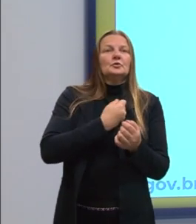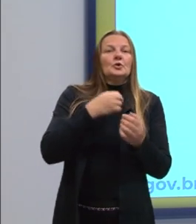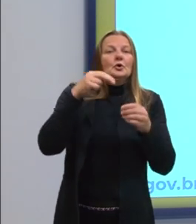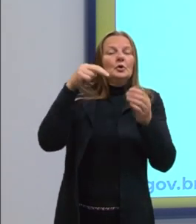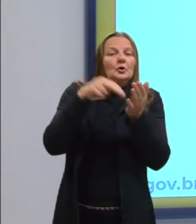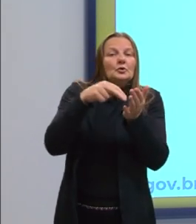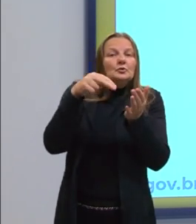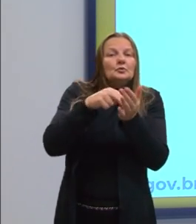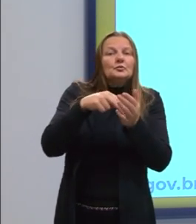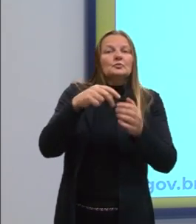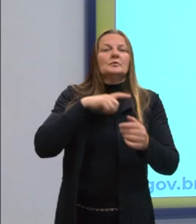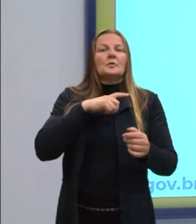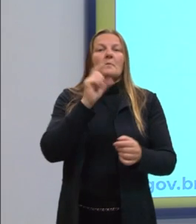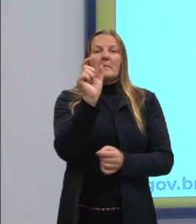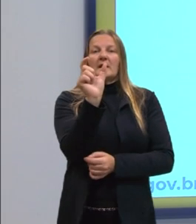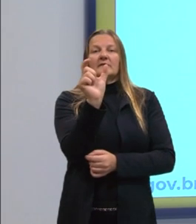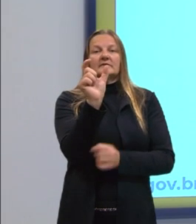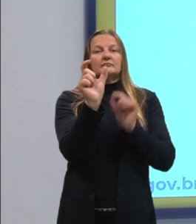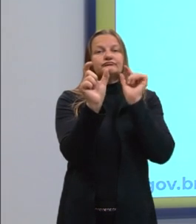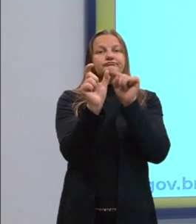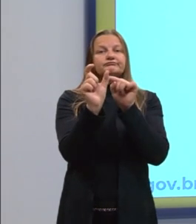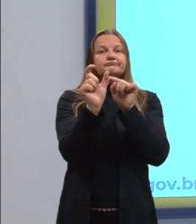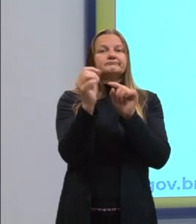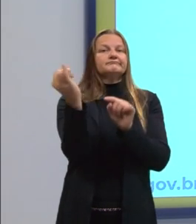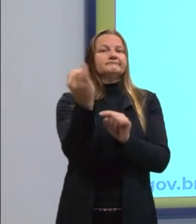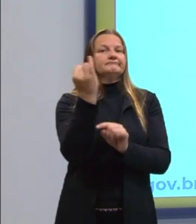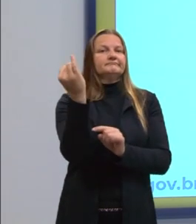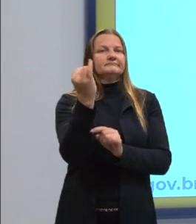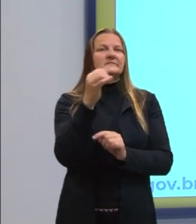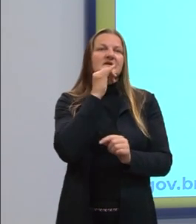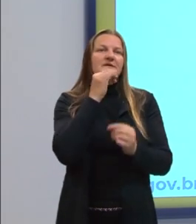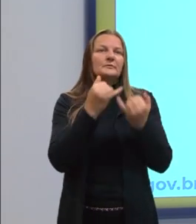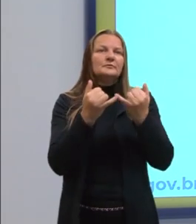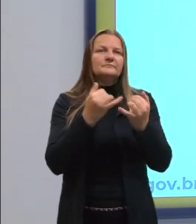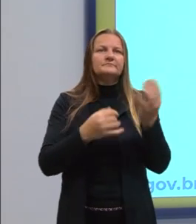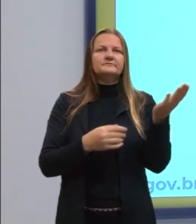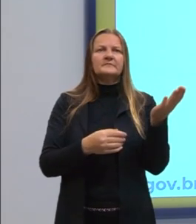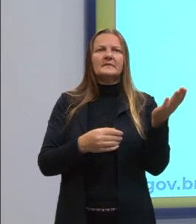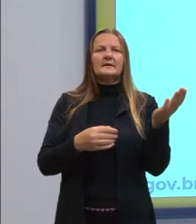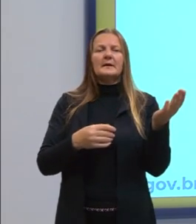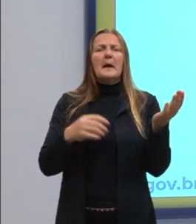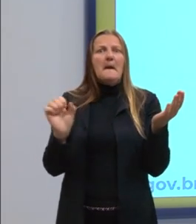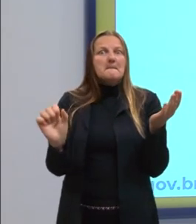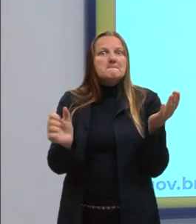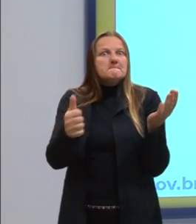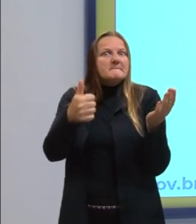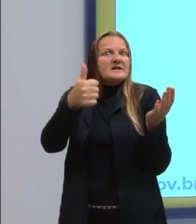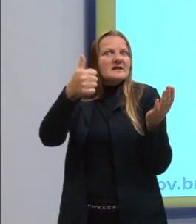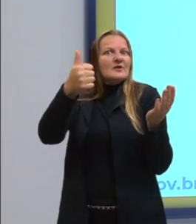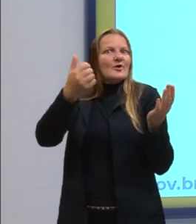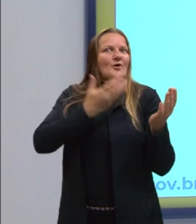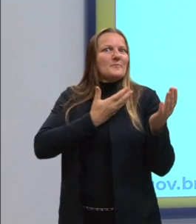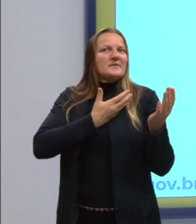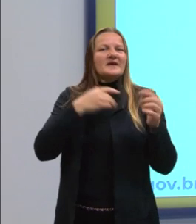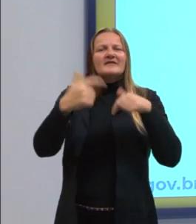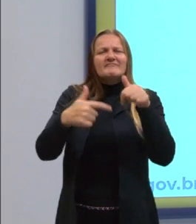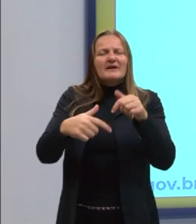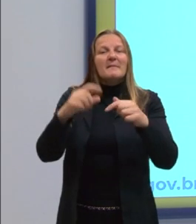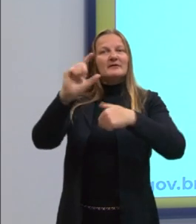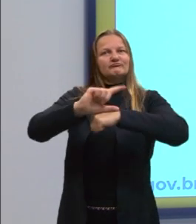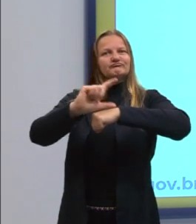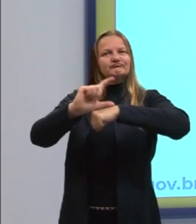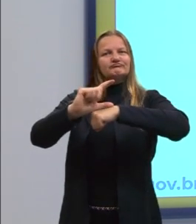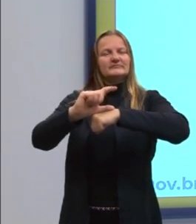seja, uma palavra principal. Olhem ali o exemplo. A minha melhor amiga trabalha naquela loja.